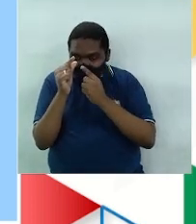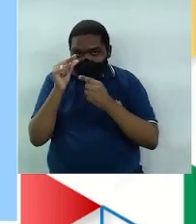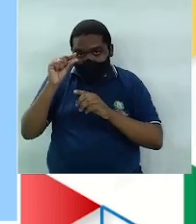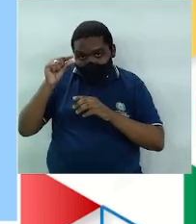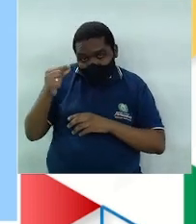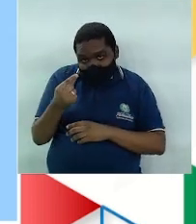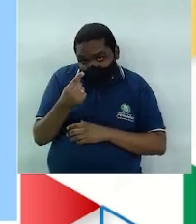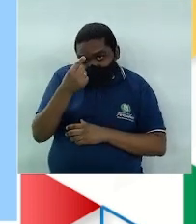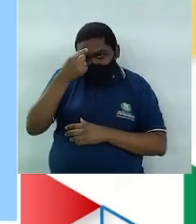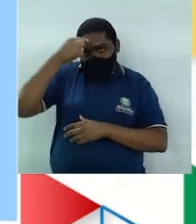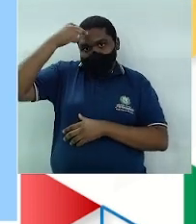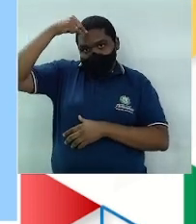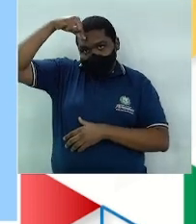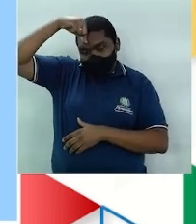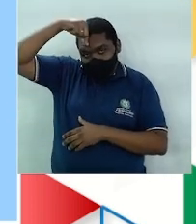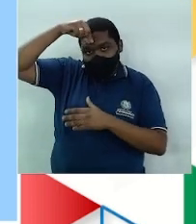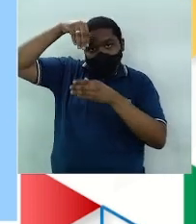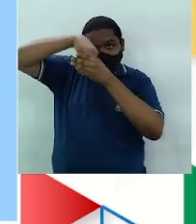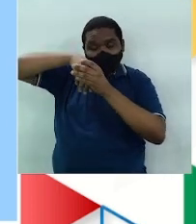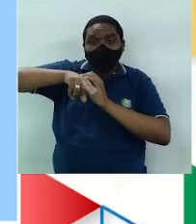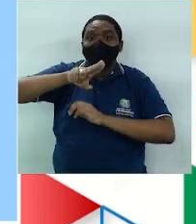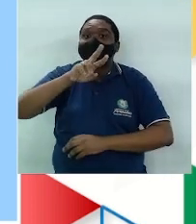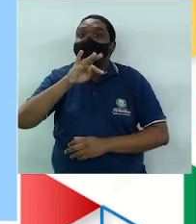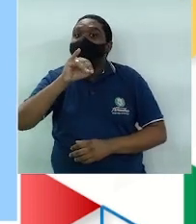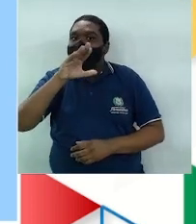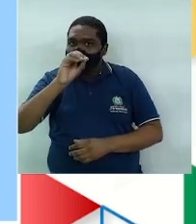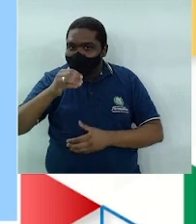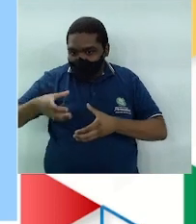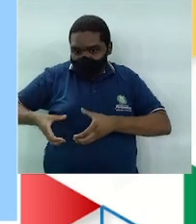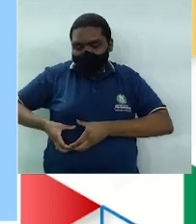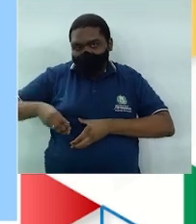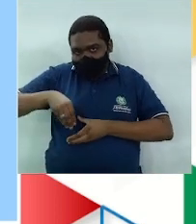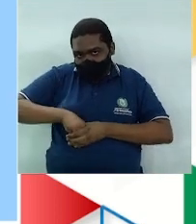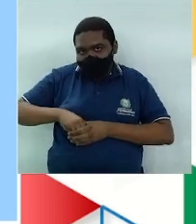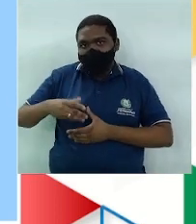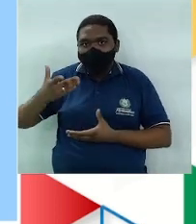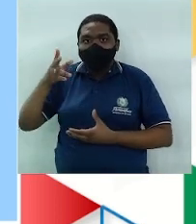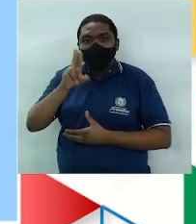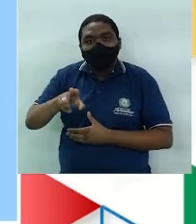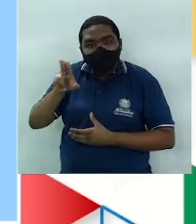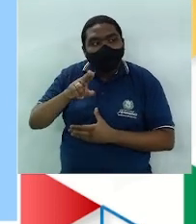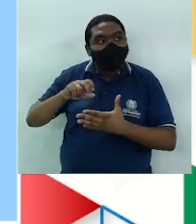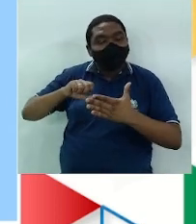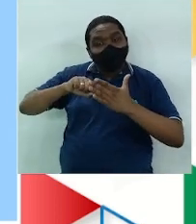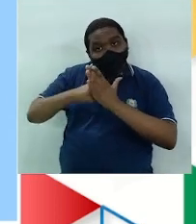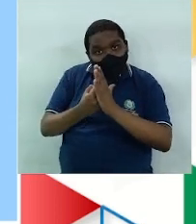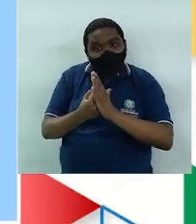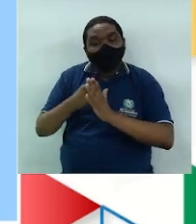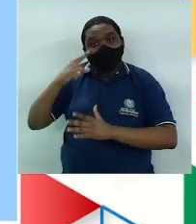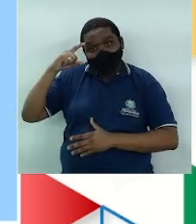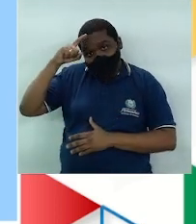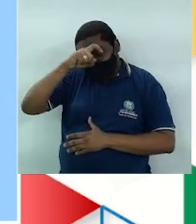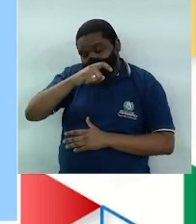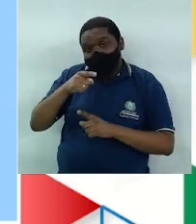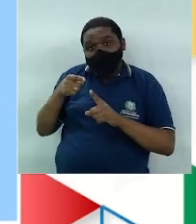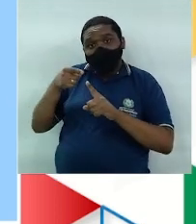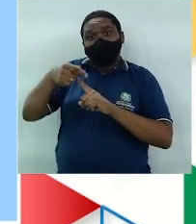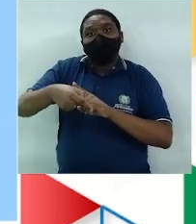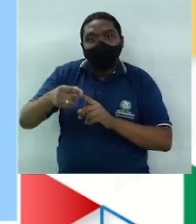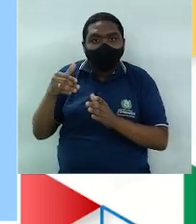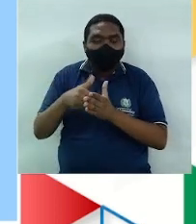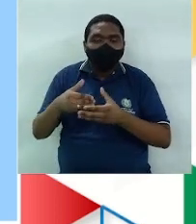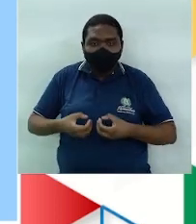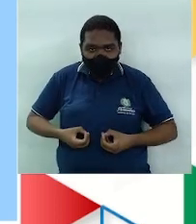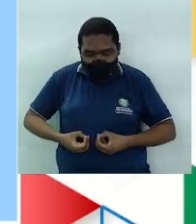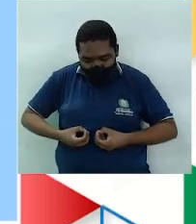colocada pelo médico dentro do útero. O cobre bloqueia a atividade dos espermatozoides, dificultando seu acesso ao óvulo,